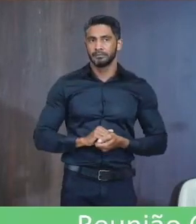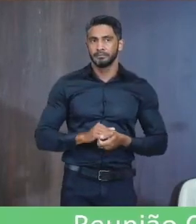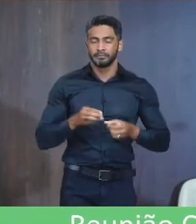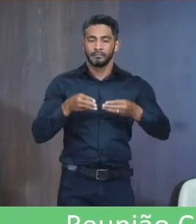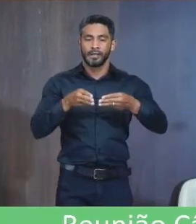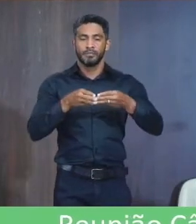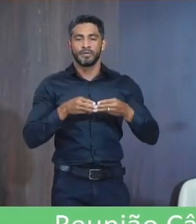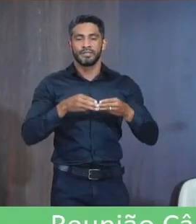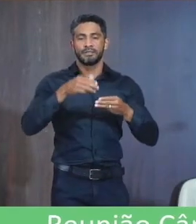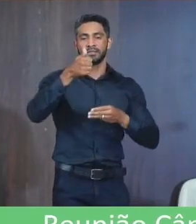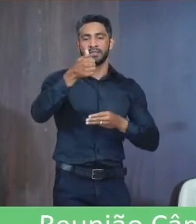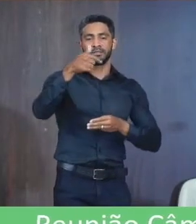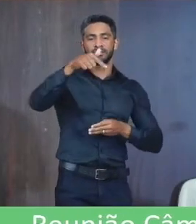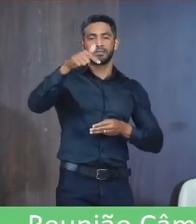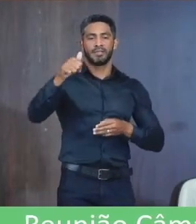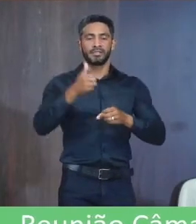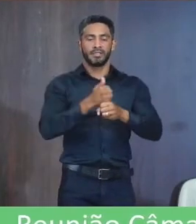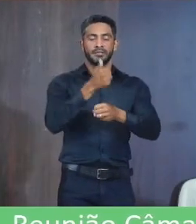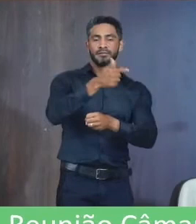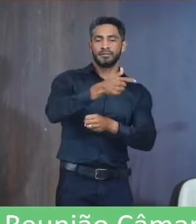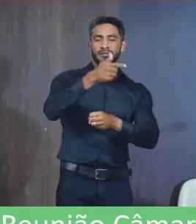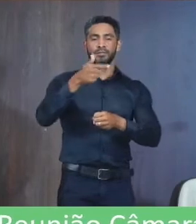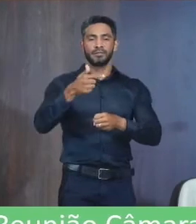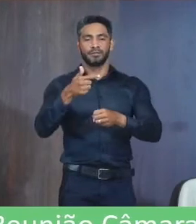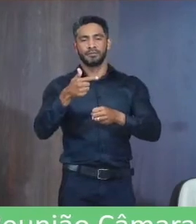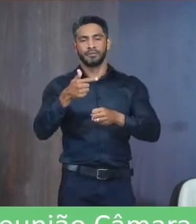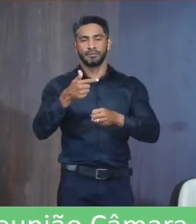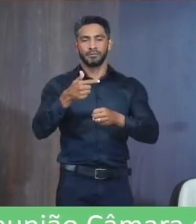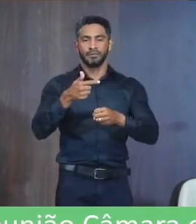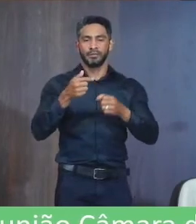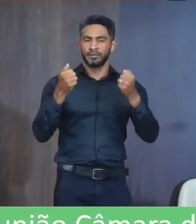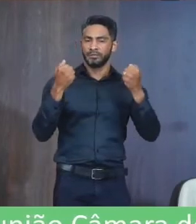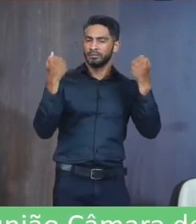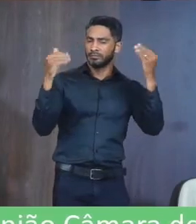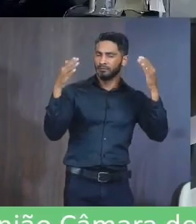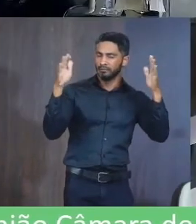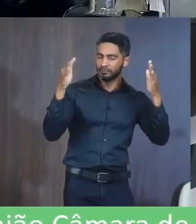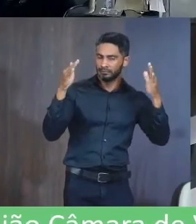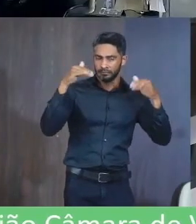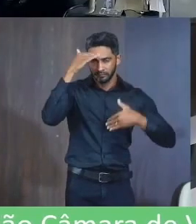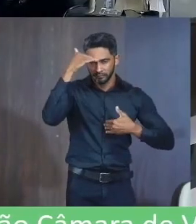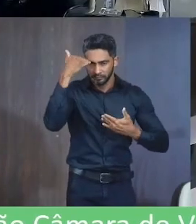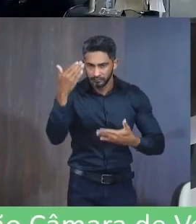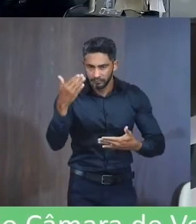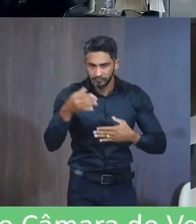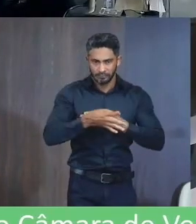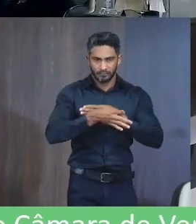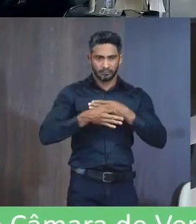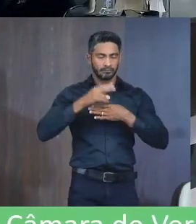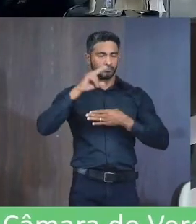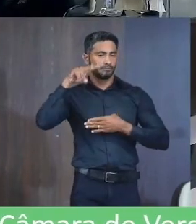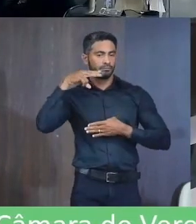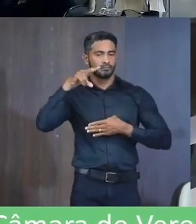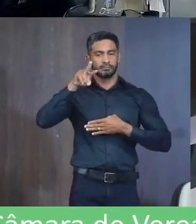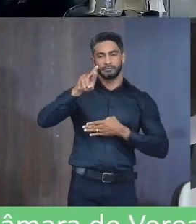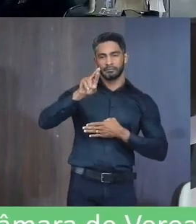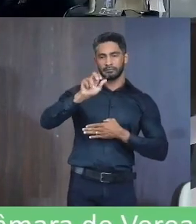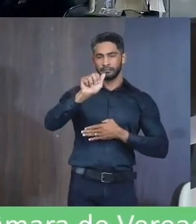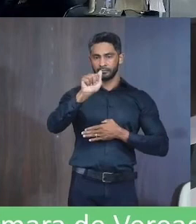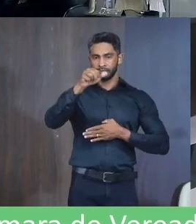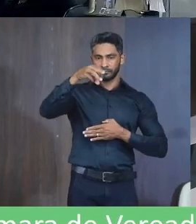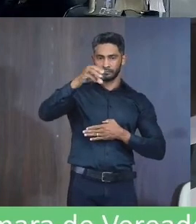Moção 117-2022 Voto de congratulação Autoria O vereador Ramon Alexandre Araújo